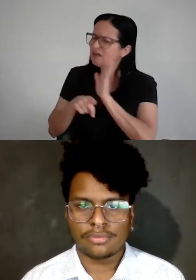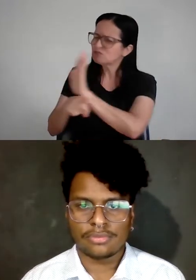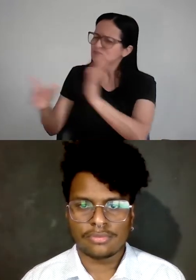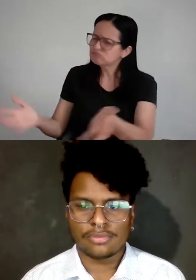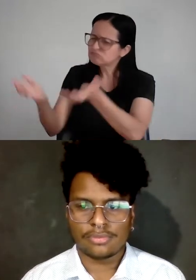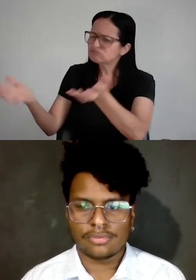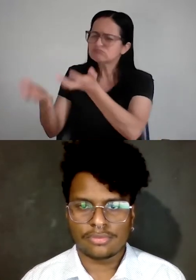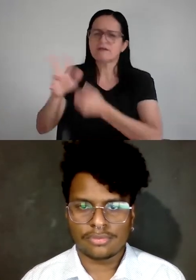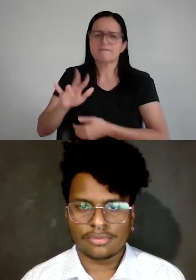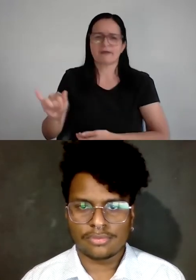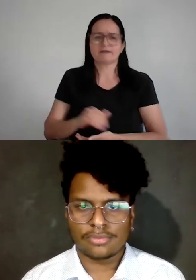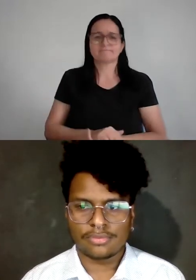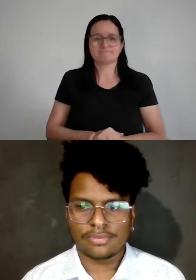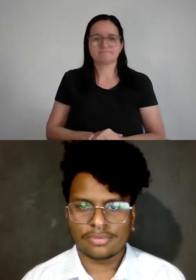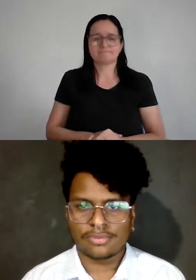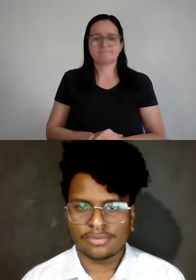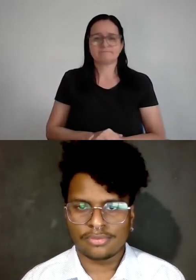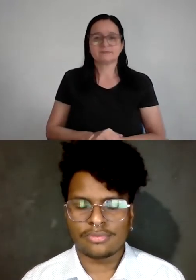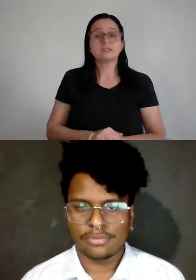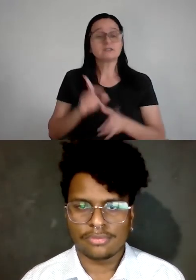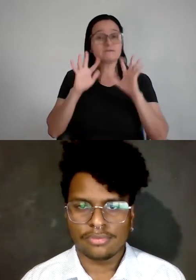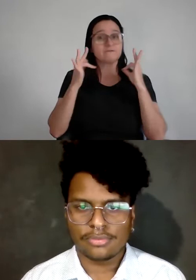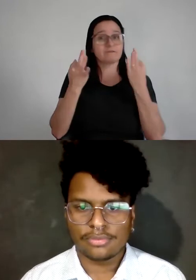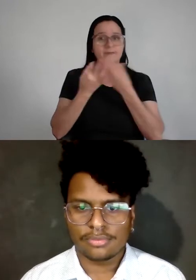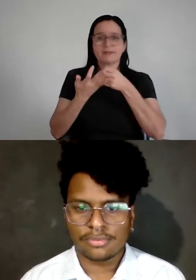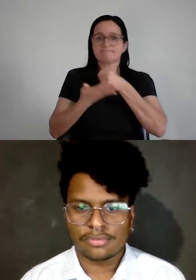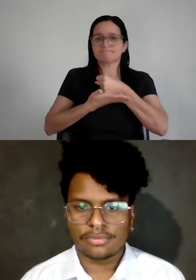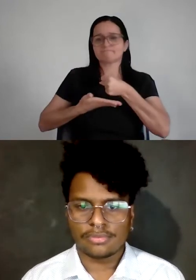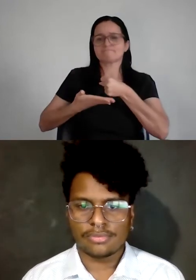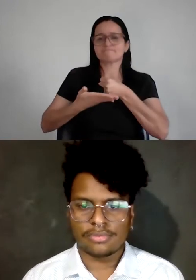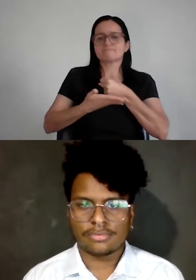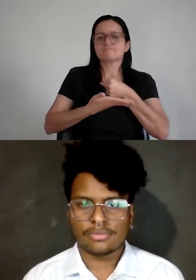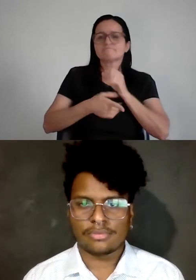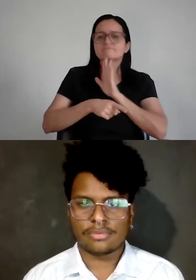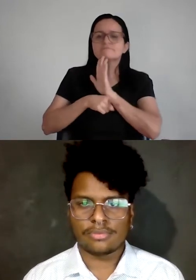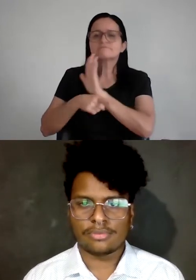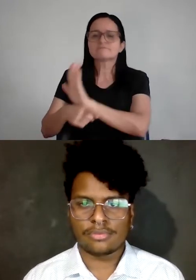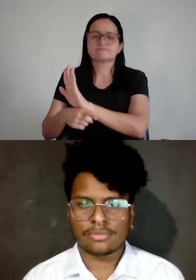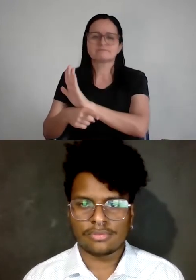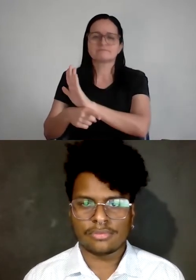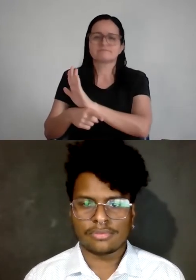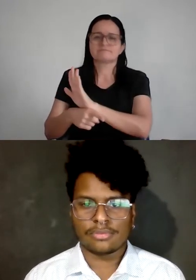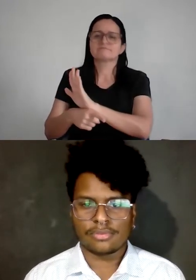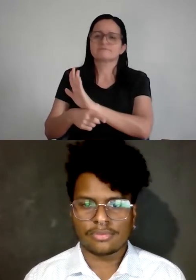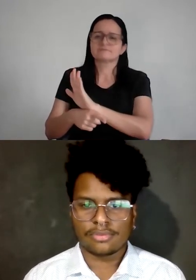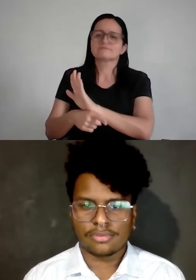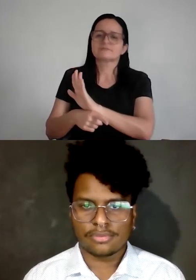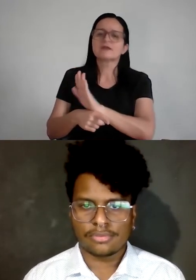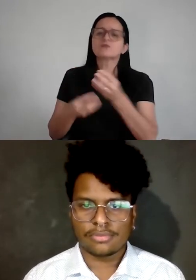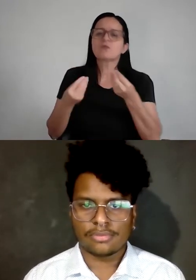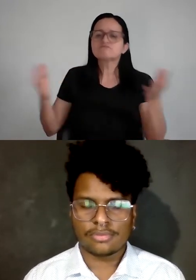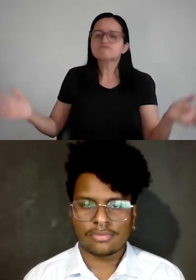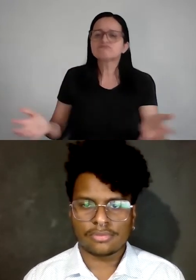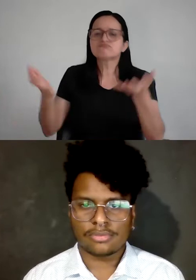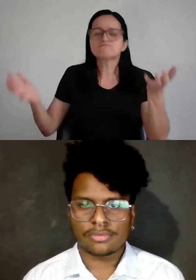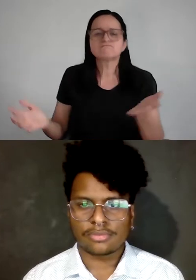hora, bicho, que você teria que ter base familiar para não te tolir, fazer com que você pudesse fortalecer as suas